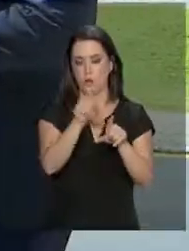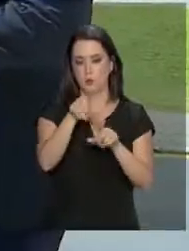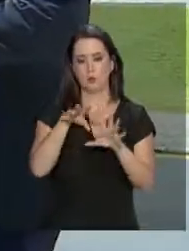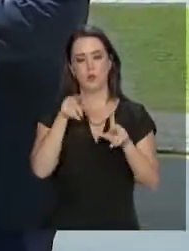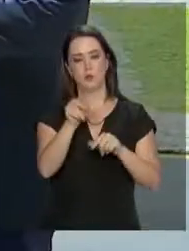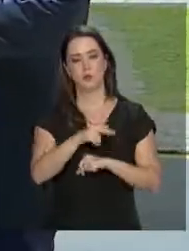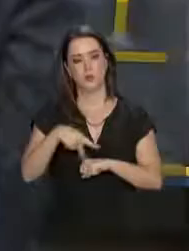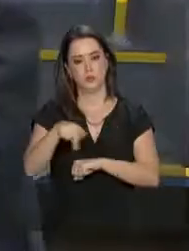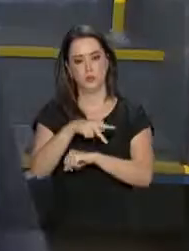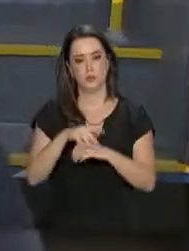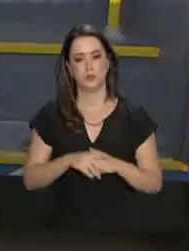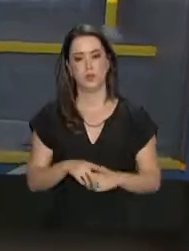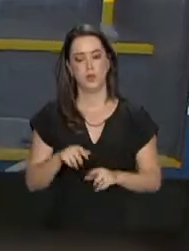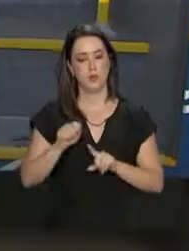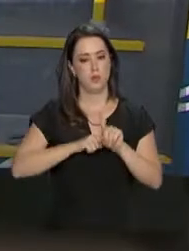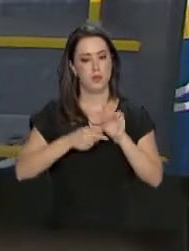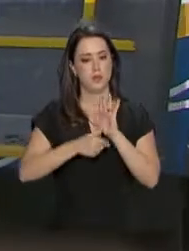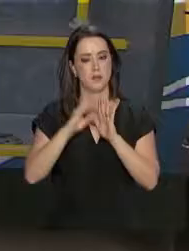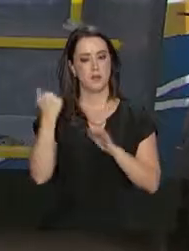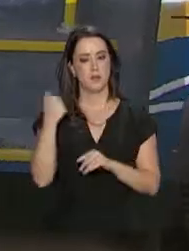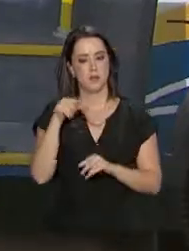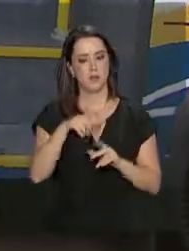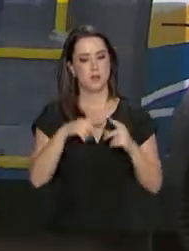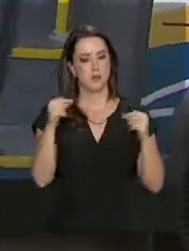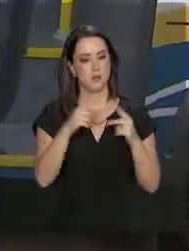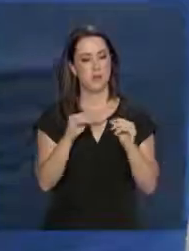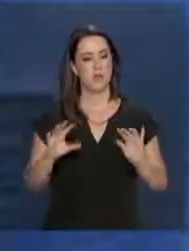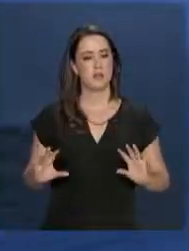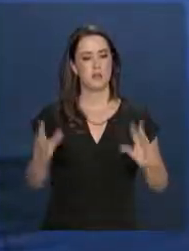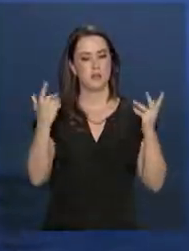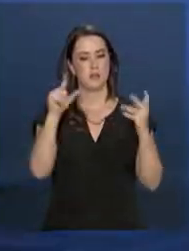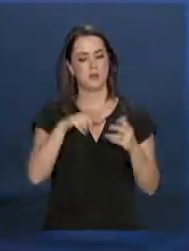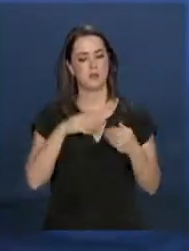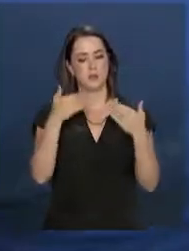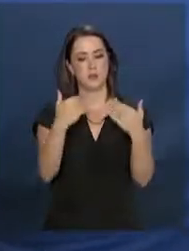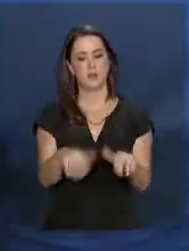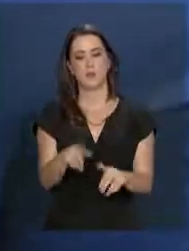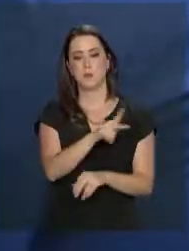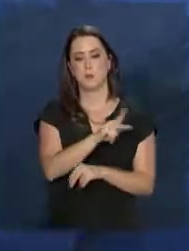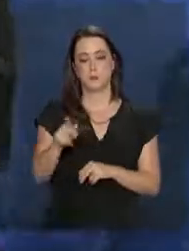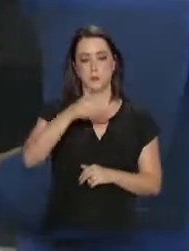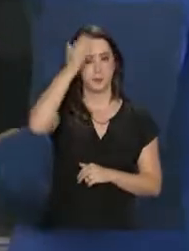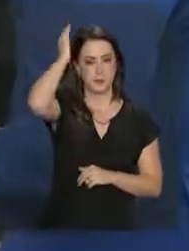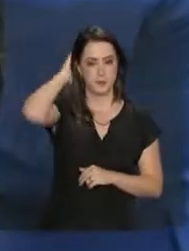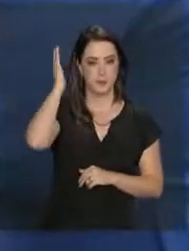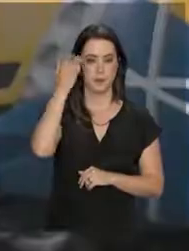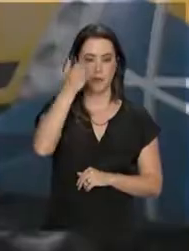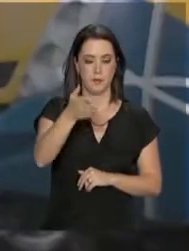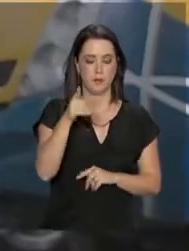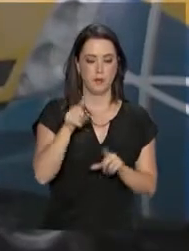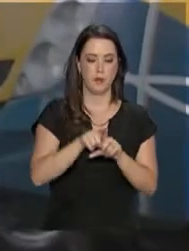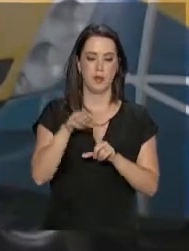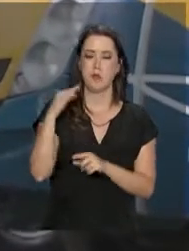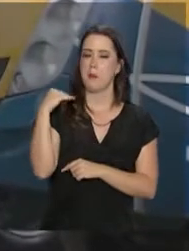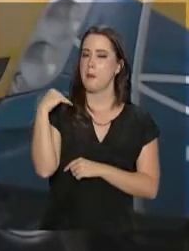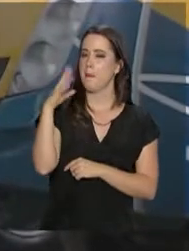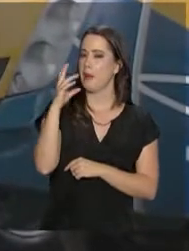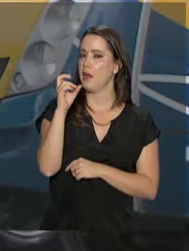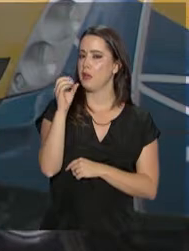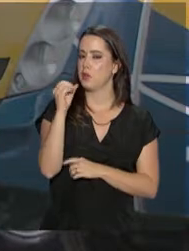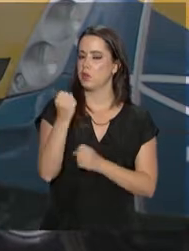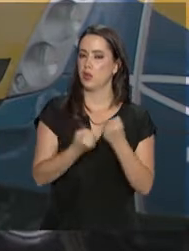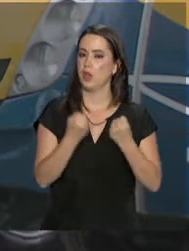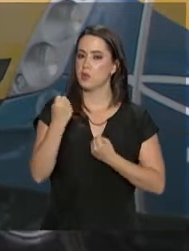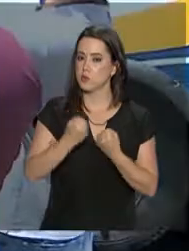em todo o país. No mês passado, em Brasília, a cerimônia contou com a presença do presidente Michel Temer. São mais de 500